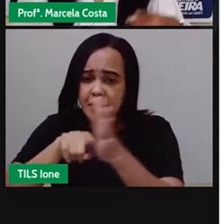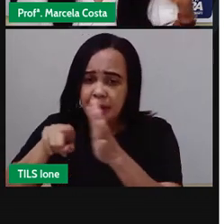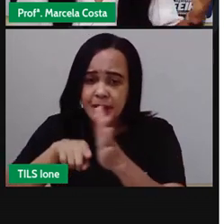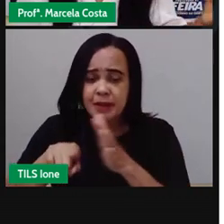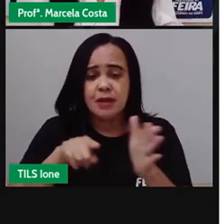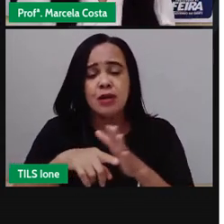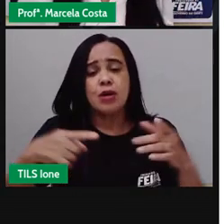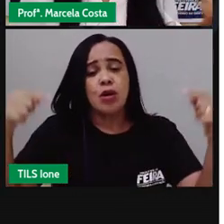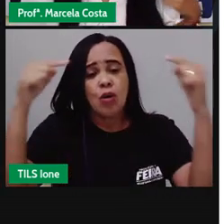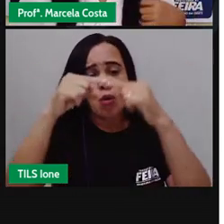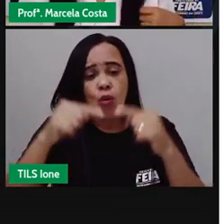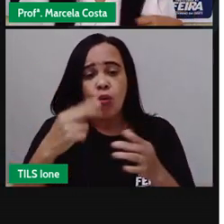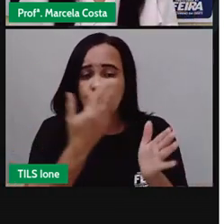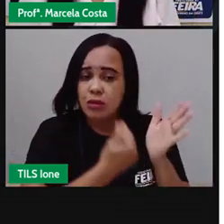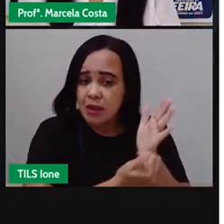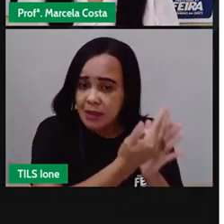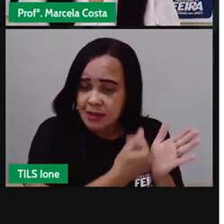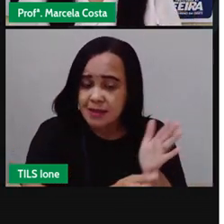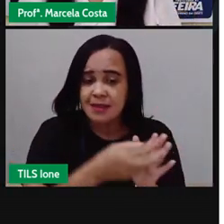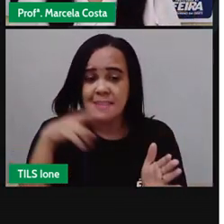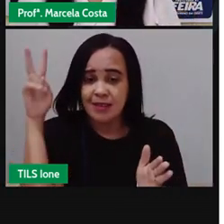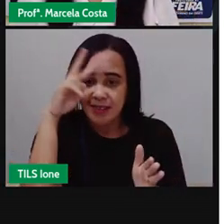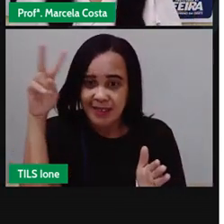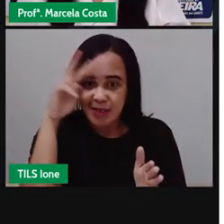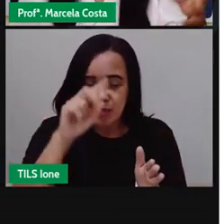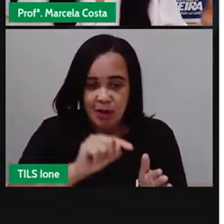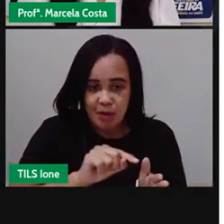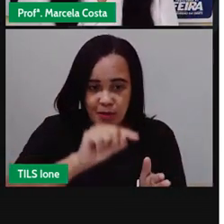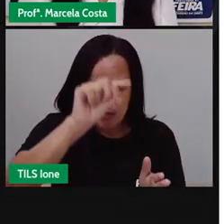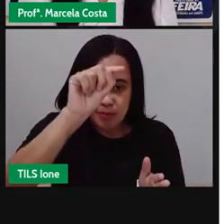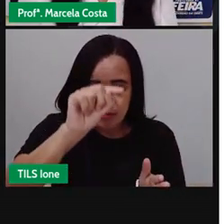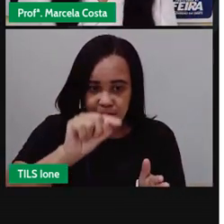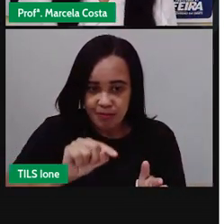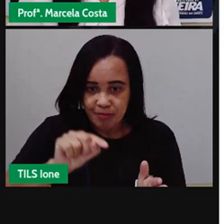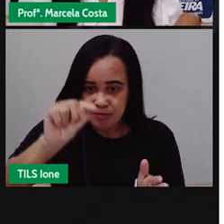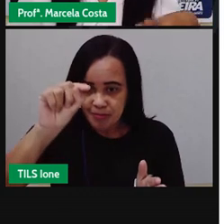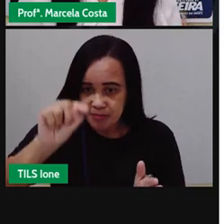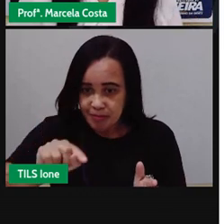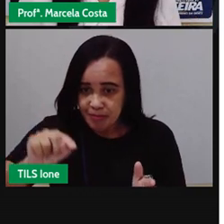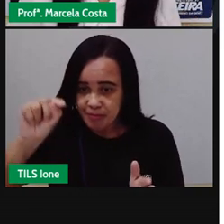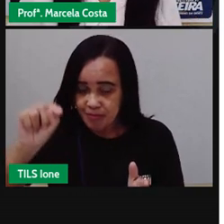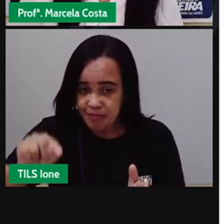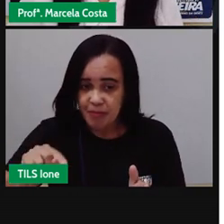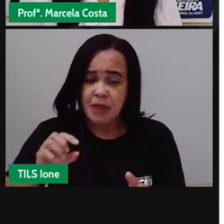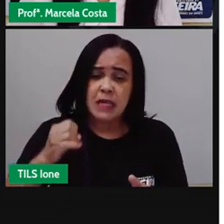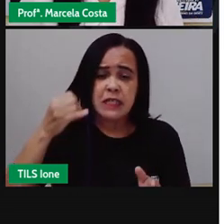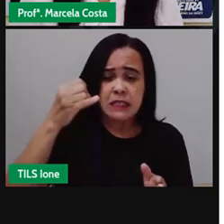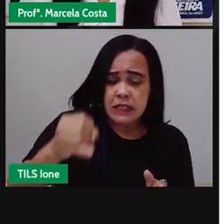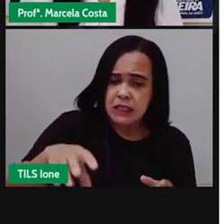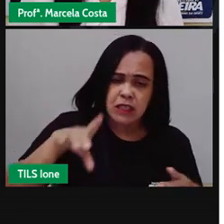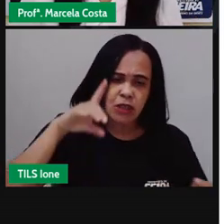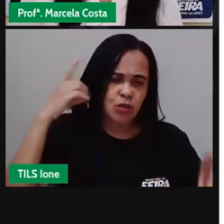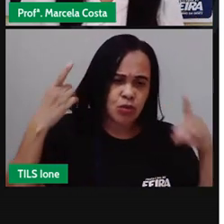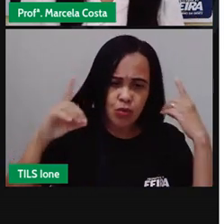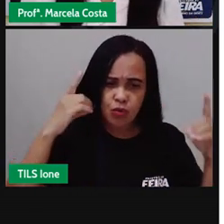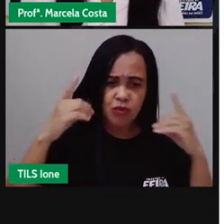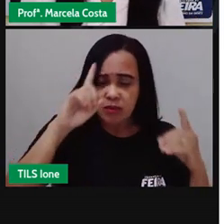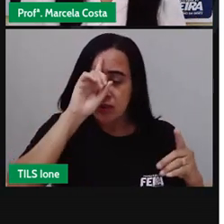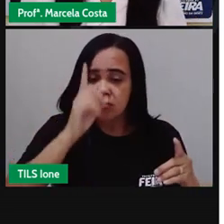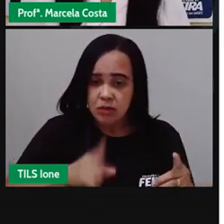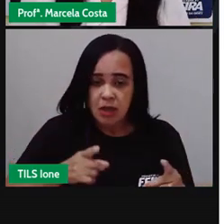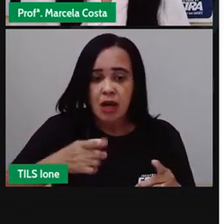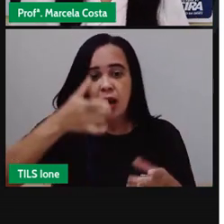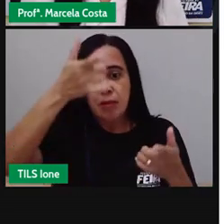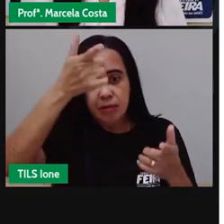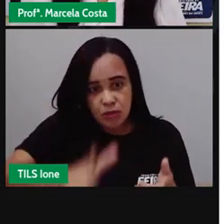a gente já viu como é que você pode produzir um gráfico se ficou alguma dúvida assiste essa aula novamente volta para aquele momento em eu